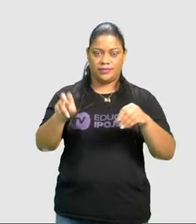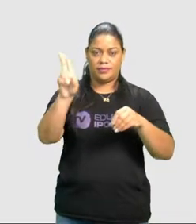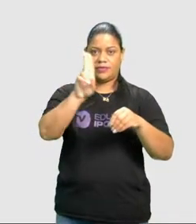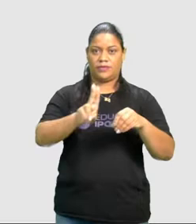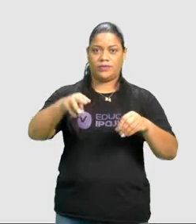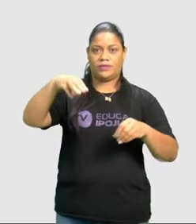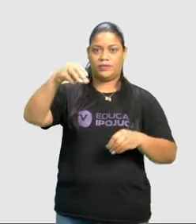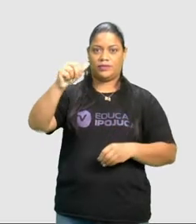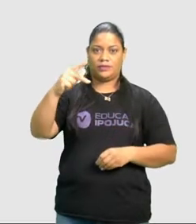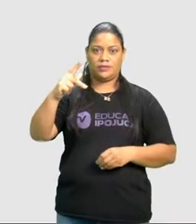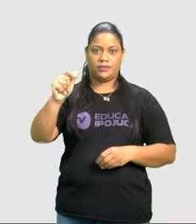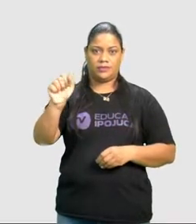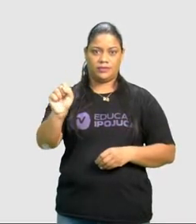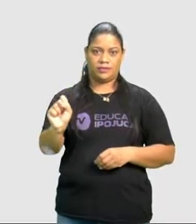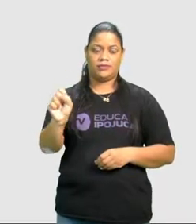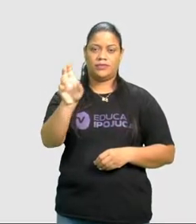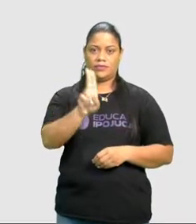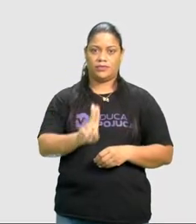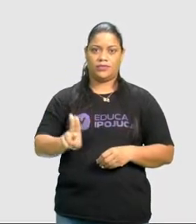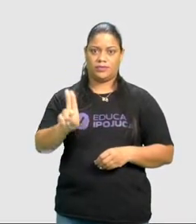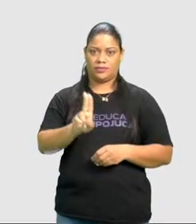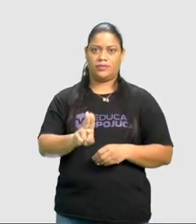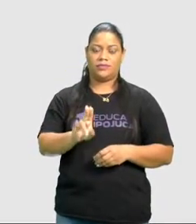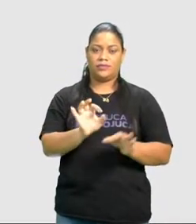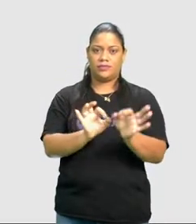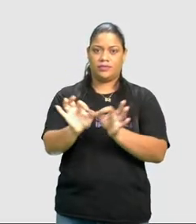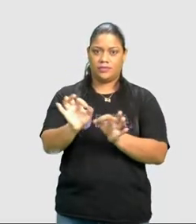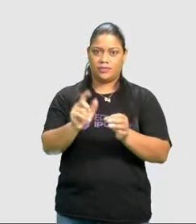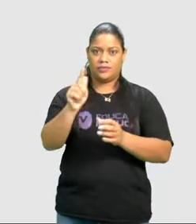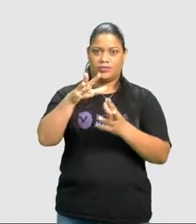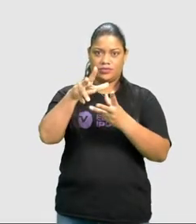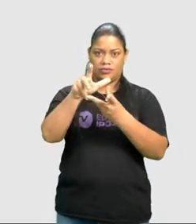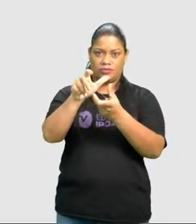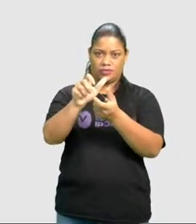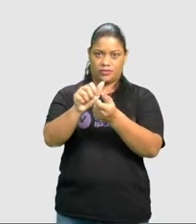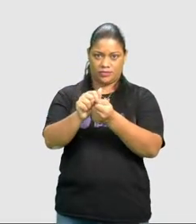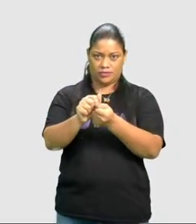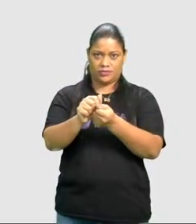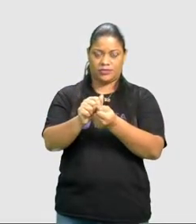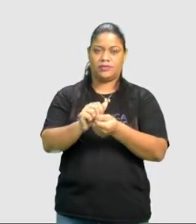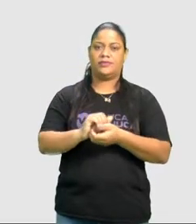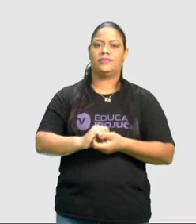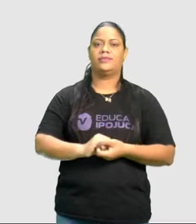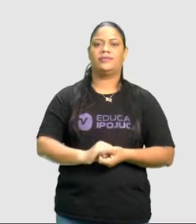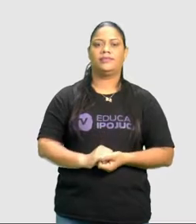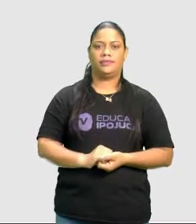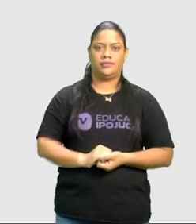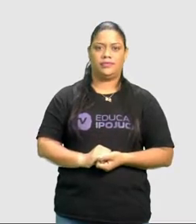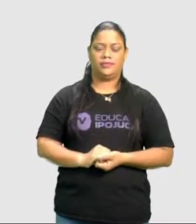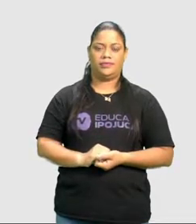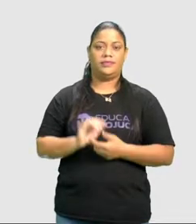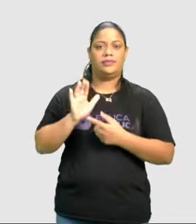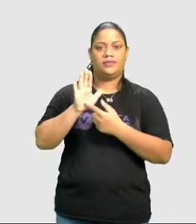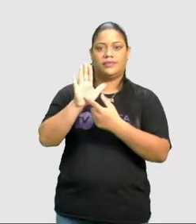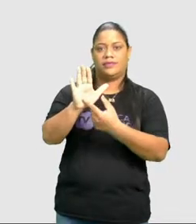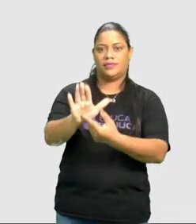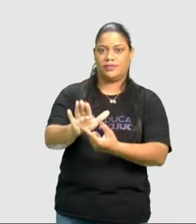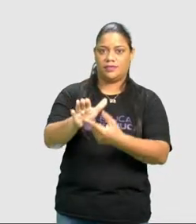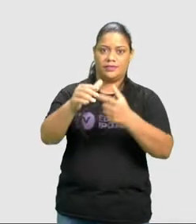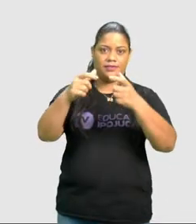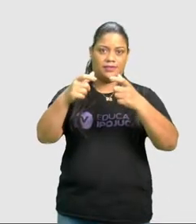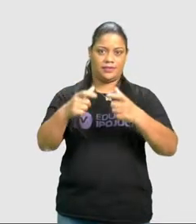mapas e coordenadas geográficas ou coordenadas cartográficas para determinar a